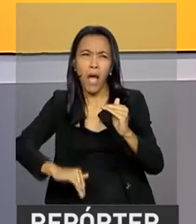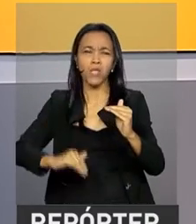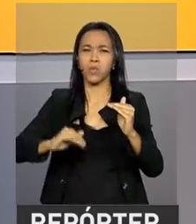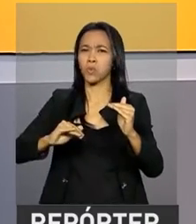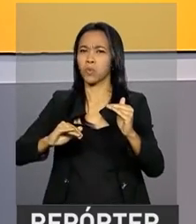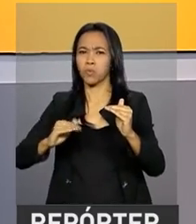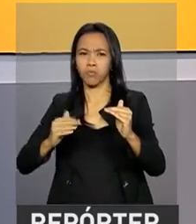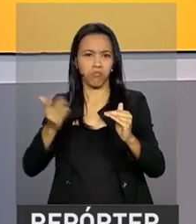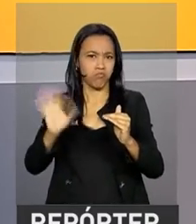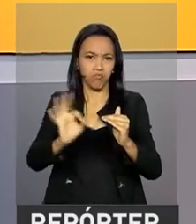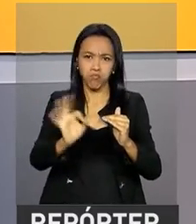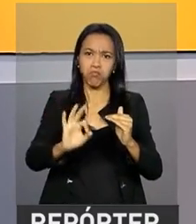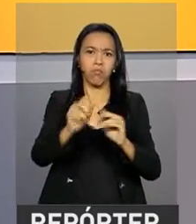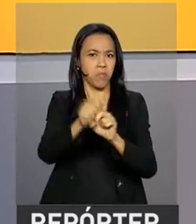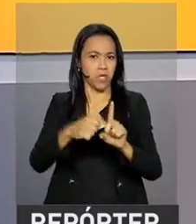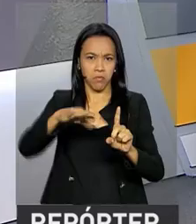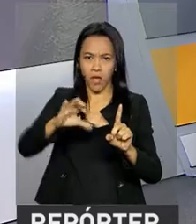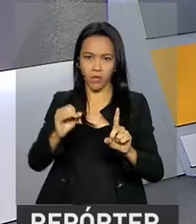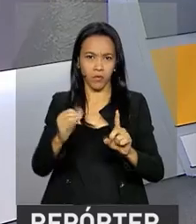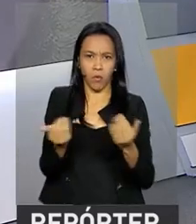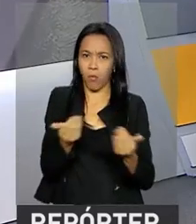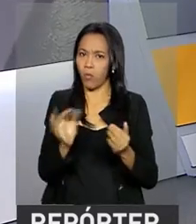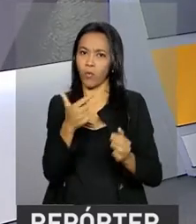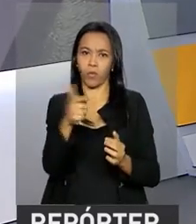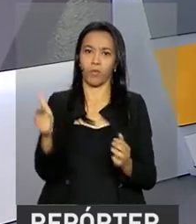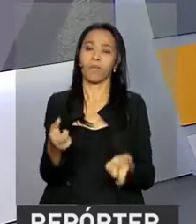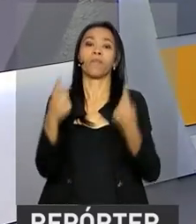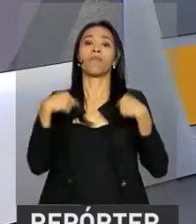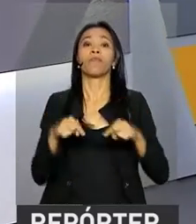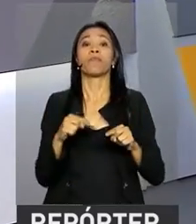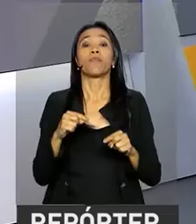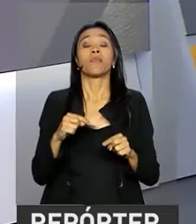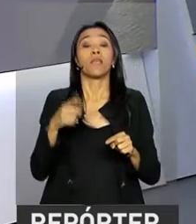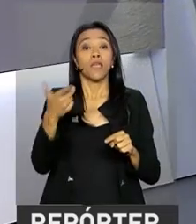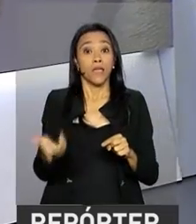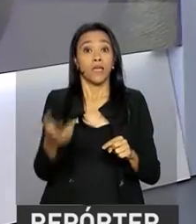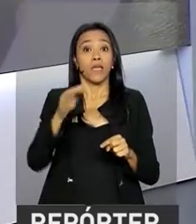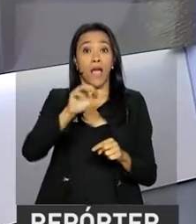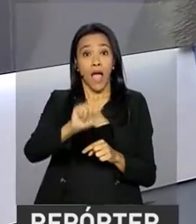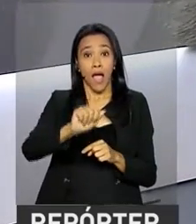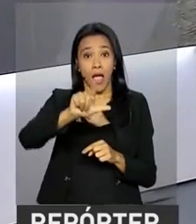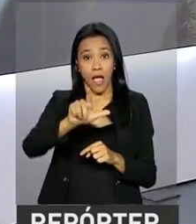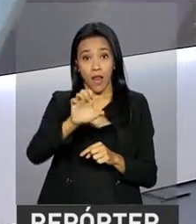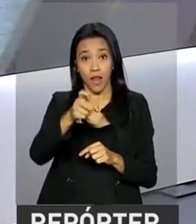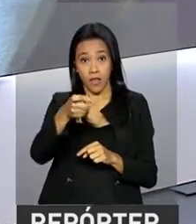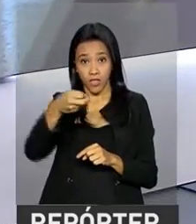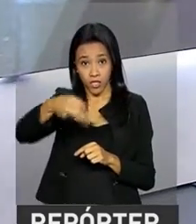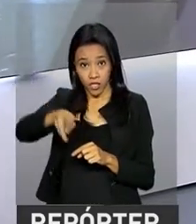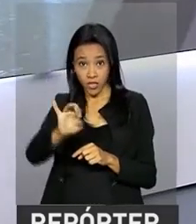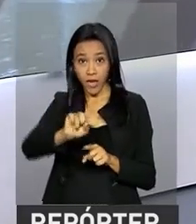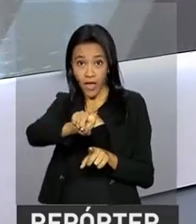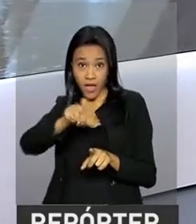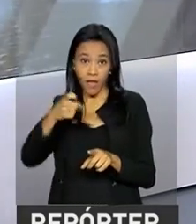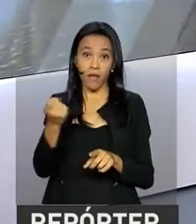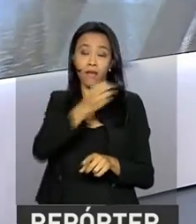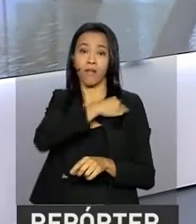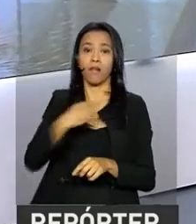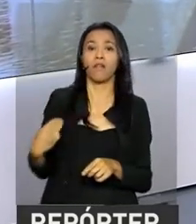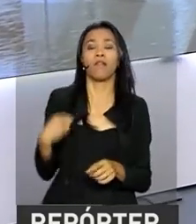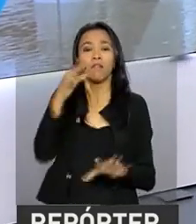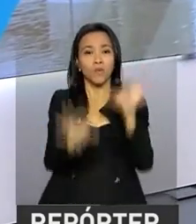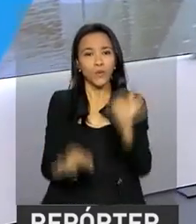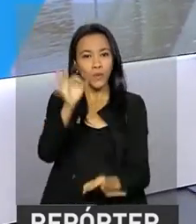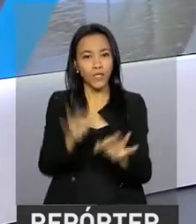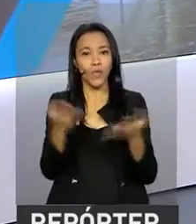para meses de março. E o ministro, e Alexandre de Moraes, ex-ministro da Justiça, toma posse hoje no